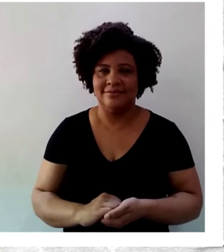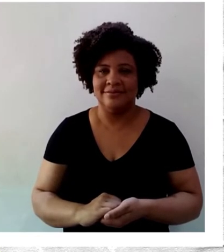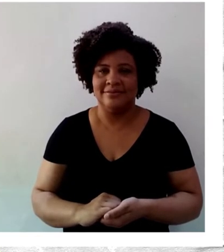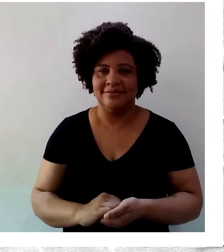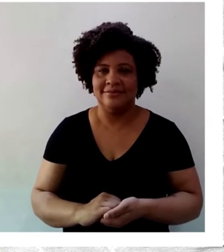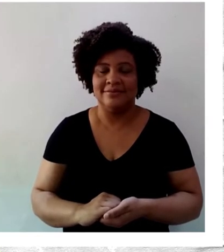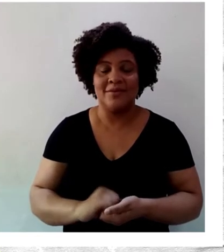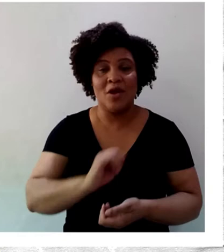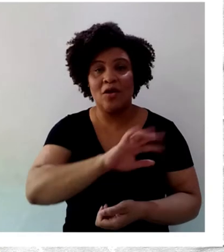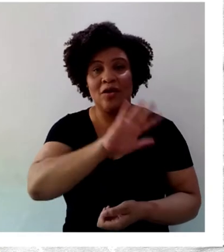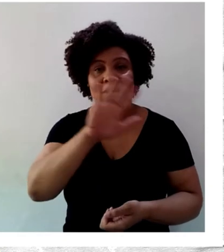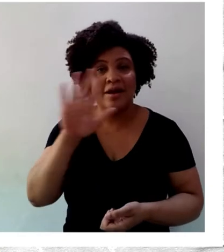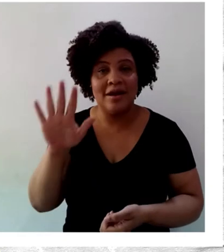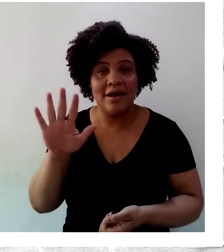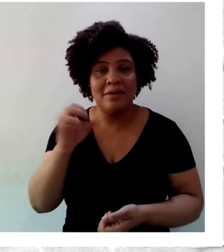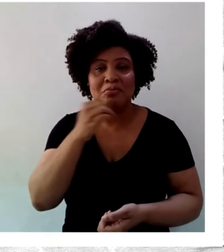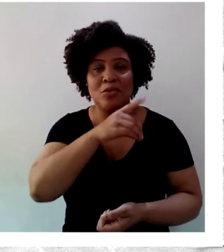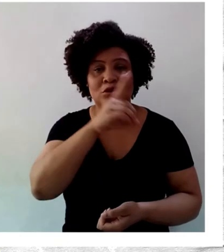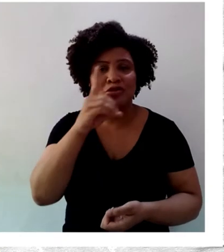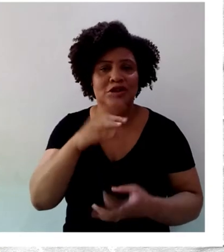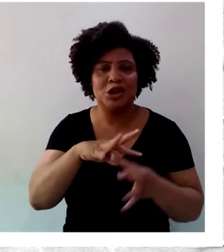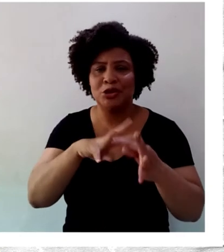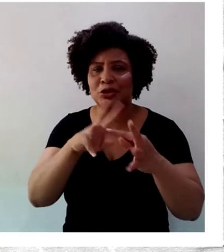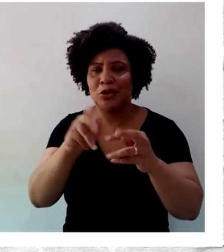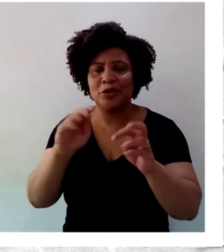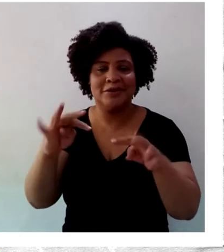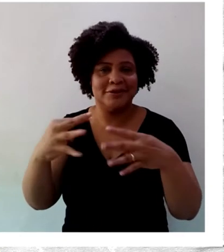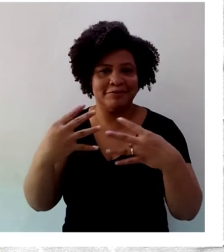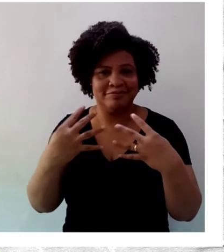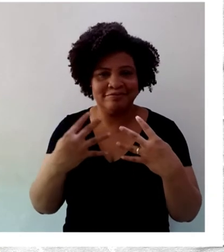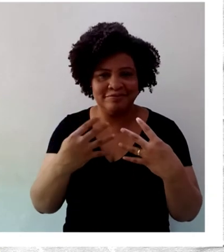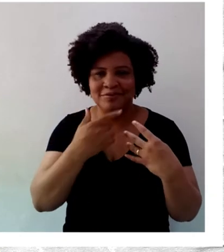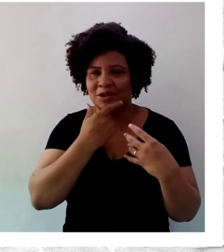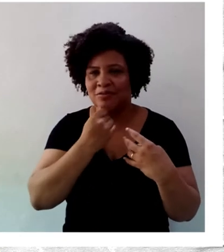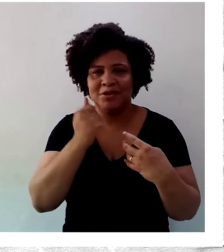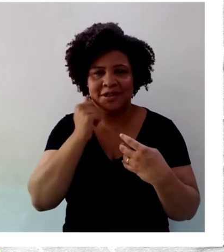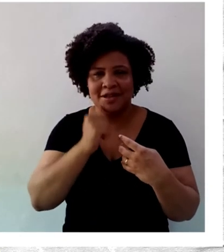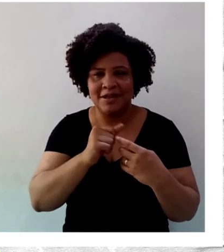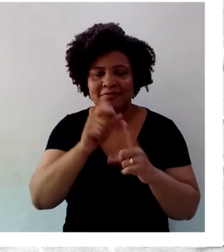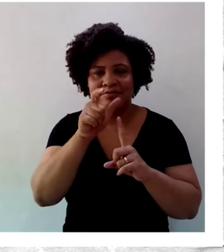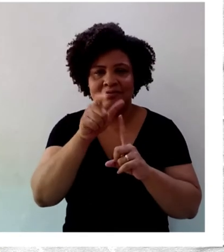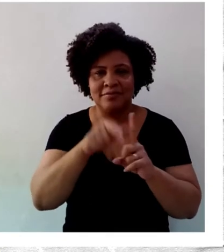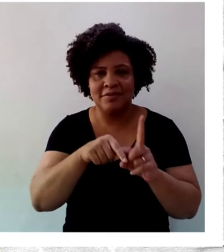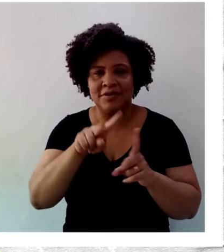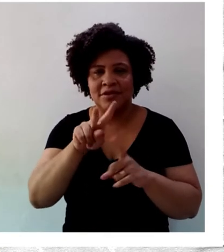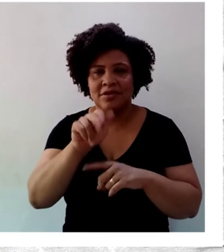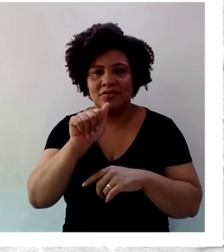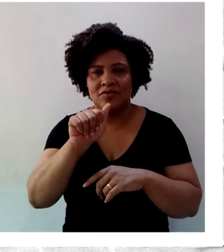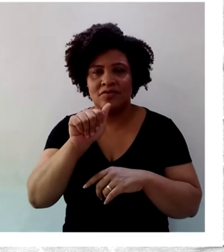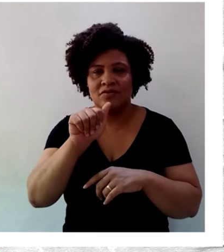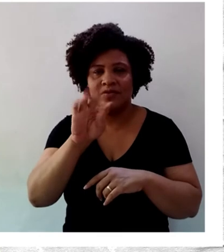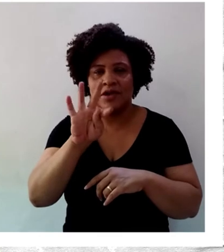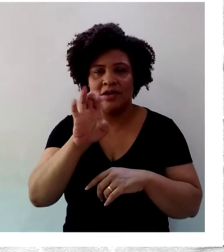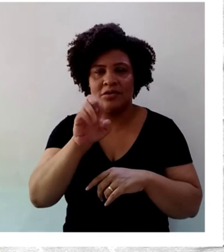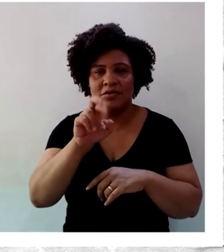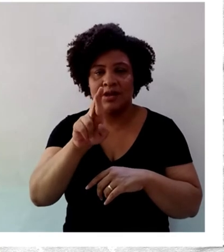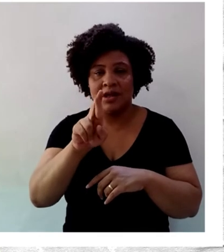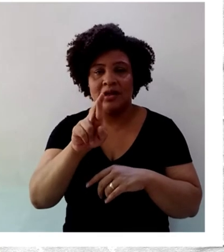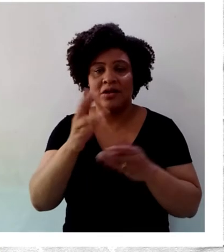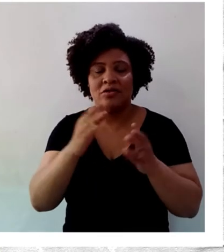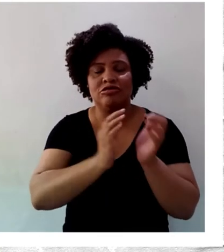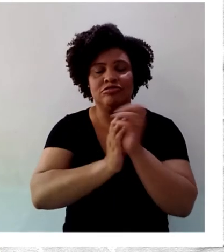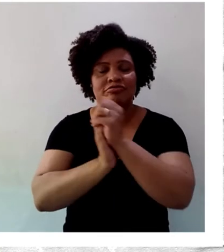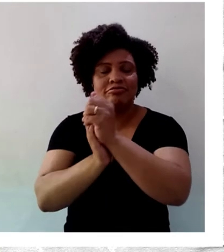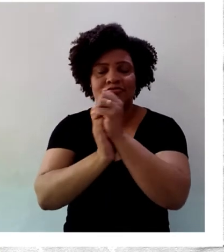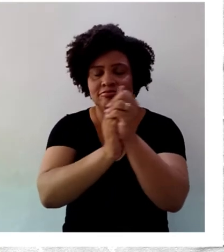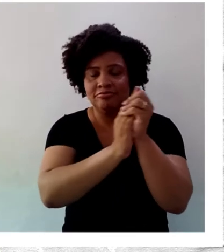Olá, bom dia a todos e a todas, meu nome é Walter Pomar, eu venho trazer a